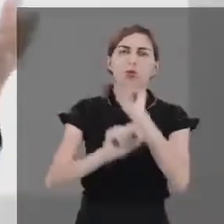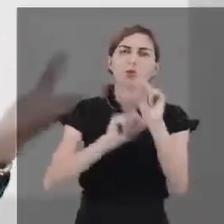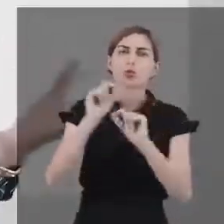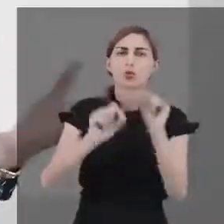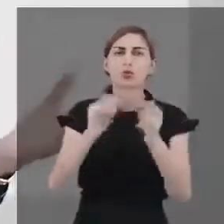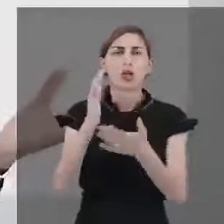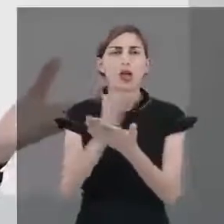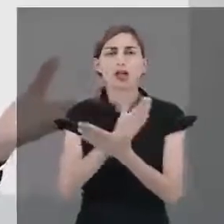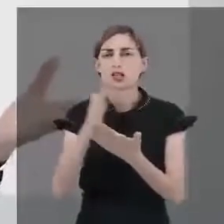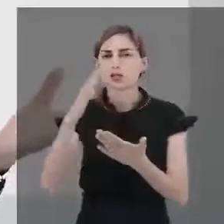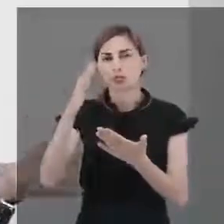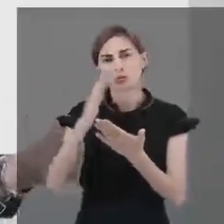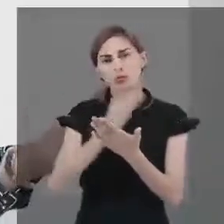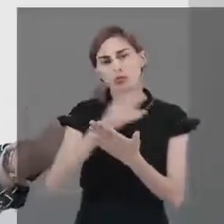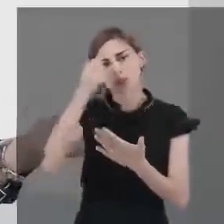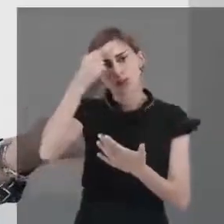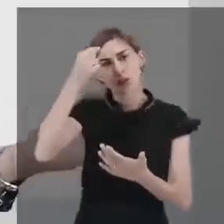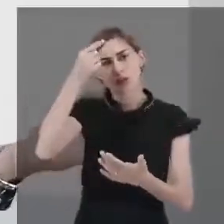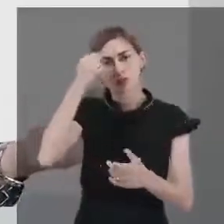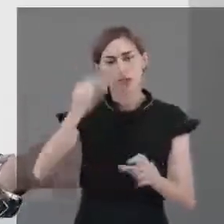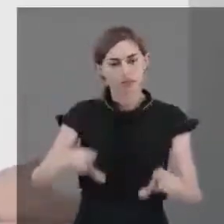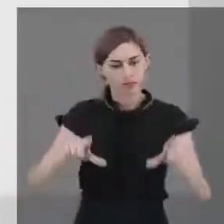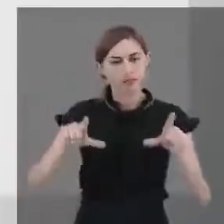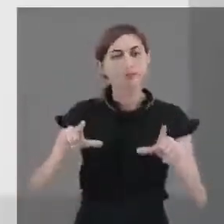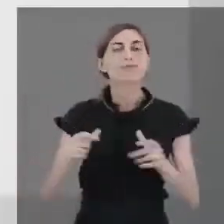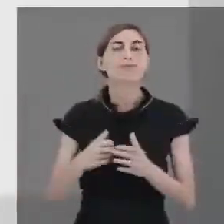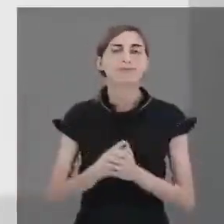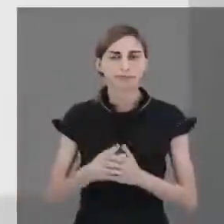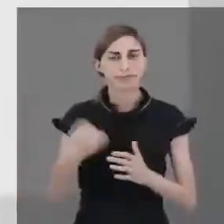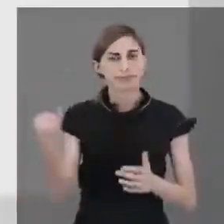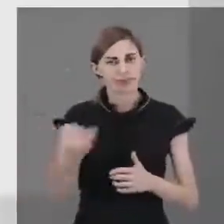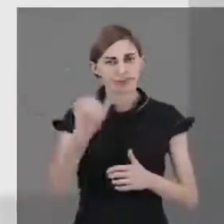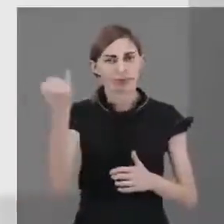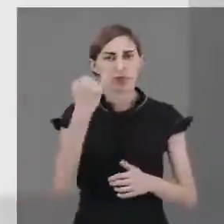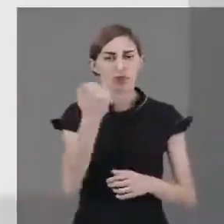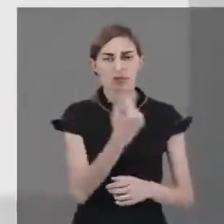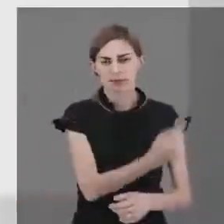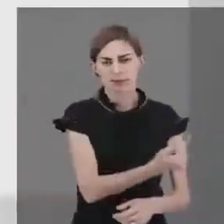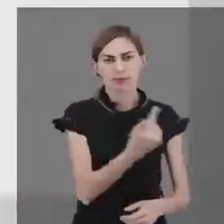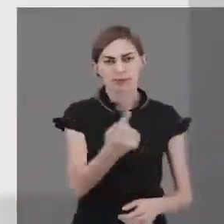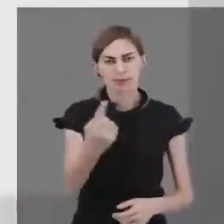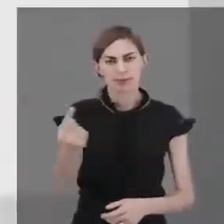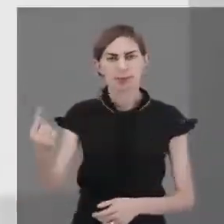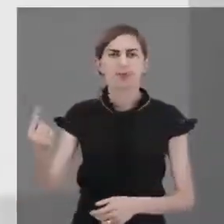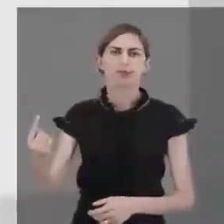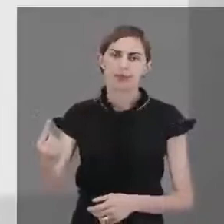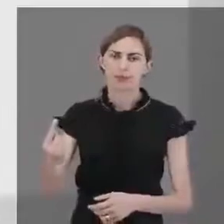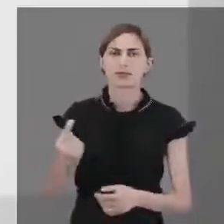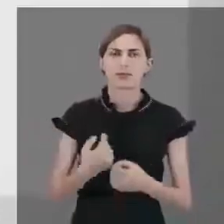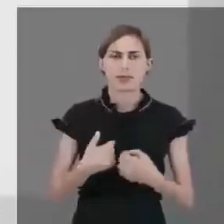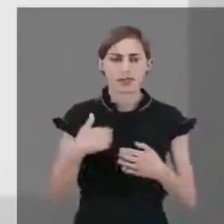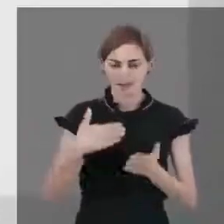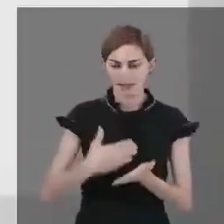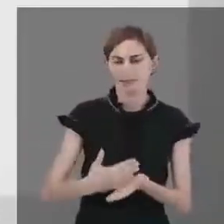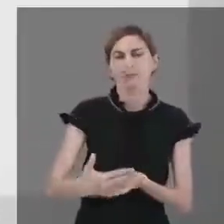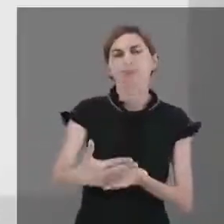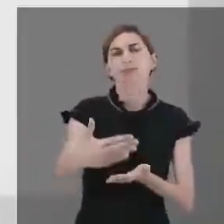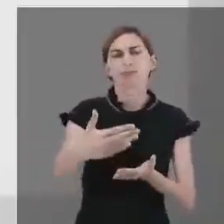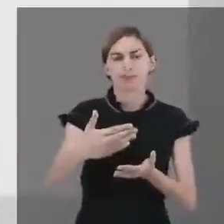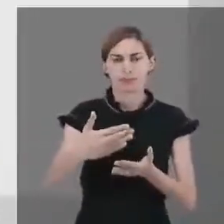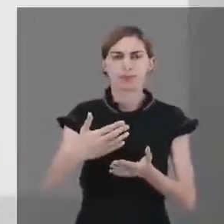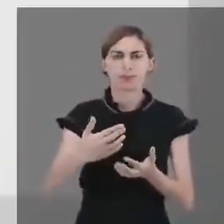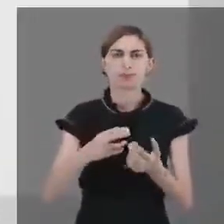com um curso superior. Então, muito bem. É importante que cada uma e que cada um, a partir de agora,